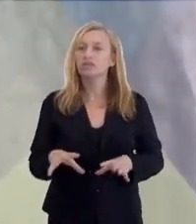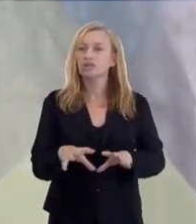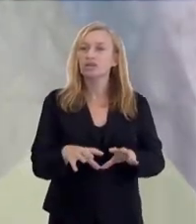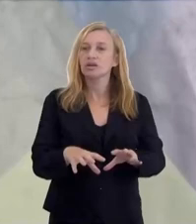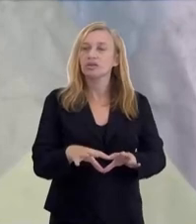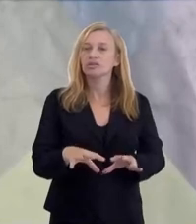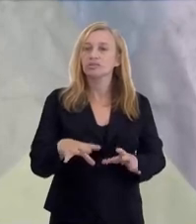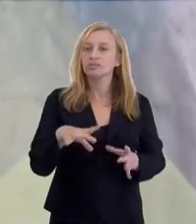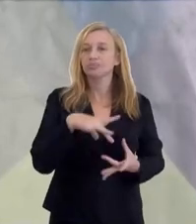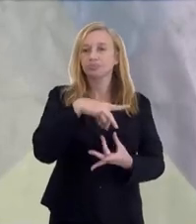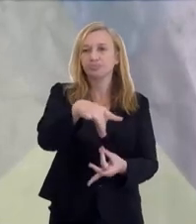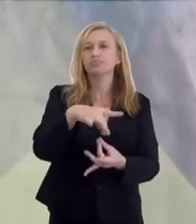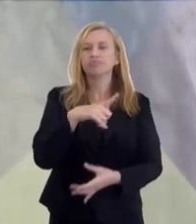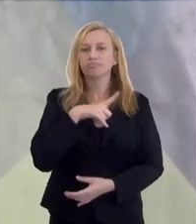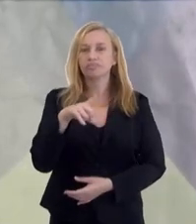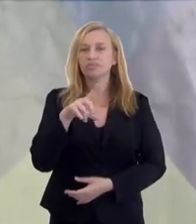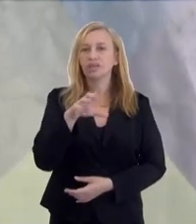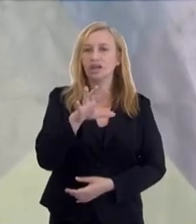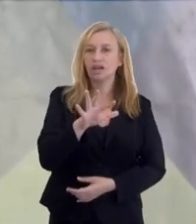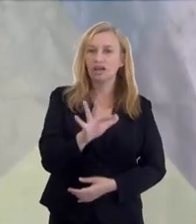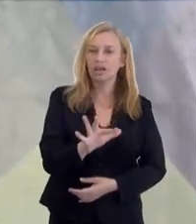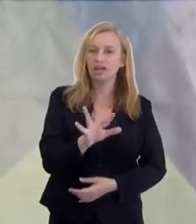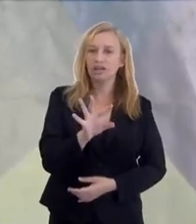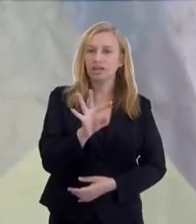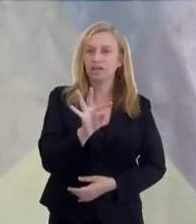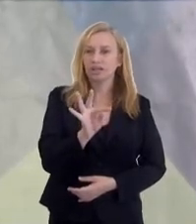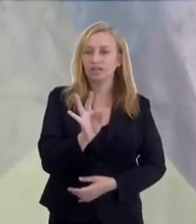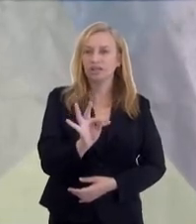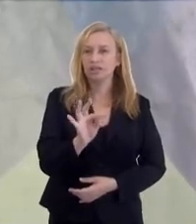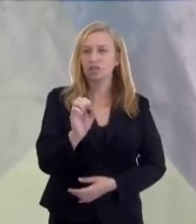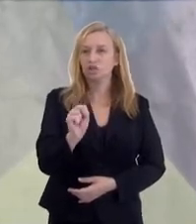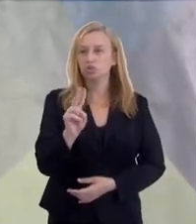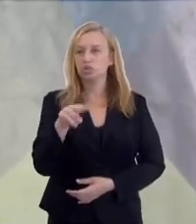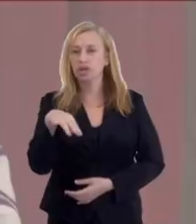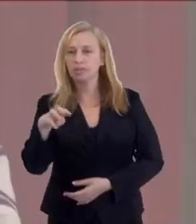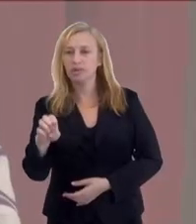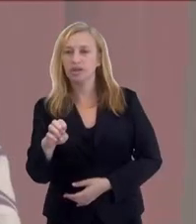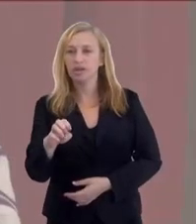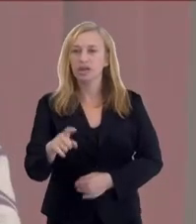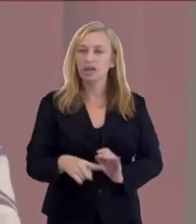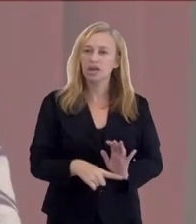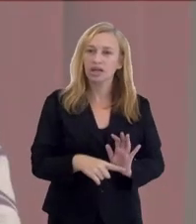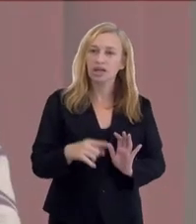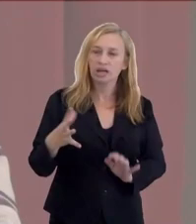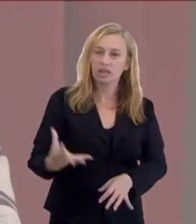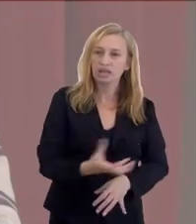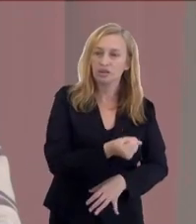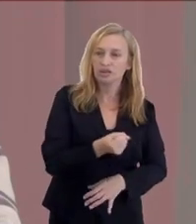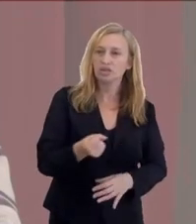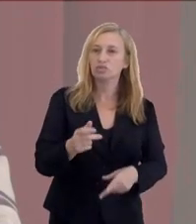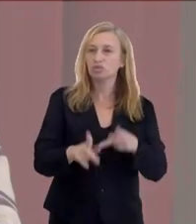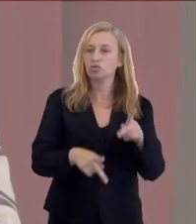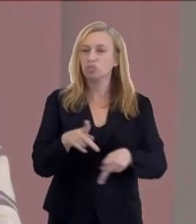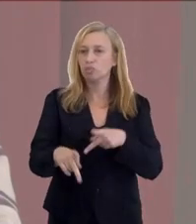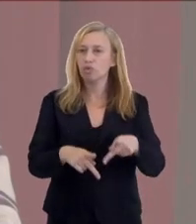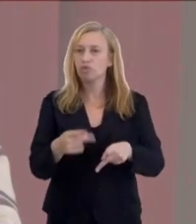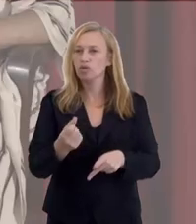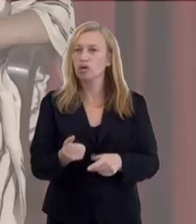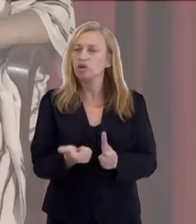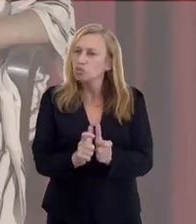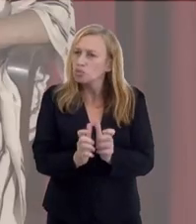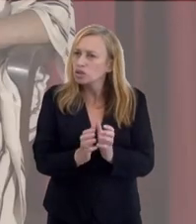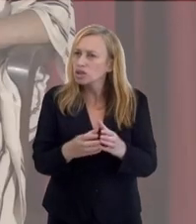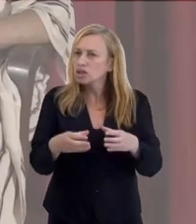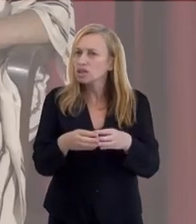Então, a gente sabe, por exemplo, em formação espiritual, quando teve aquela tsunami, lembra? Aquilo ali era um resgate do